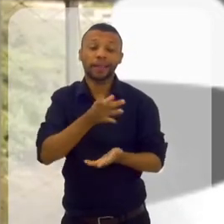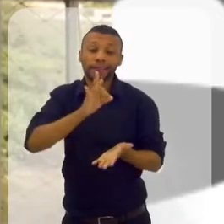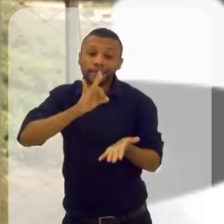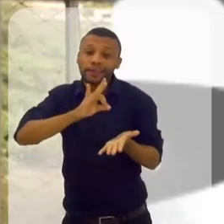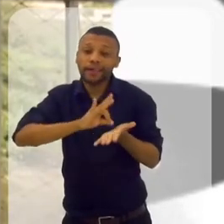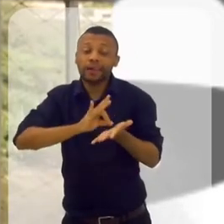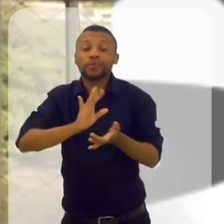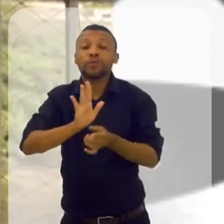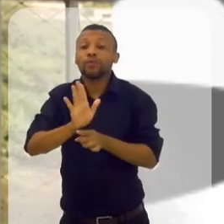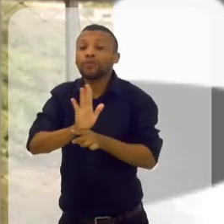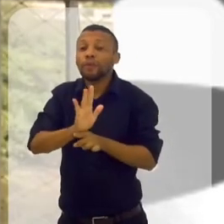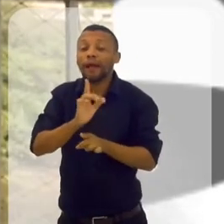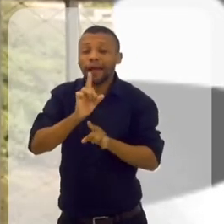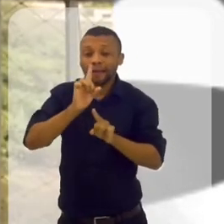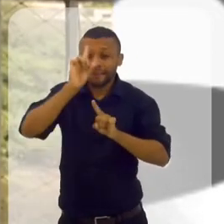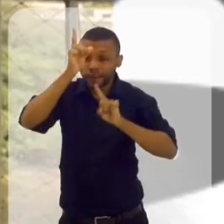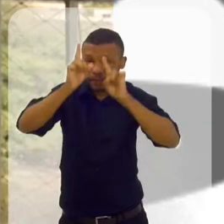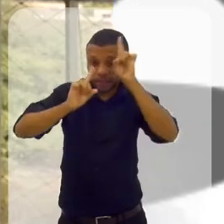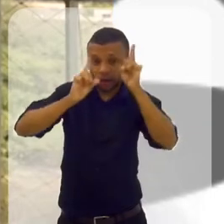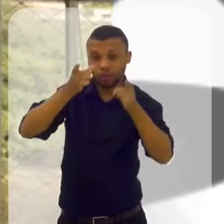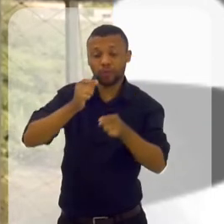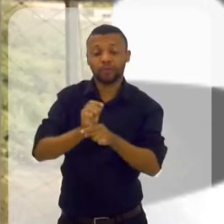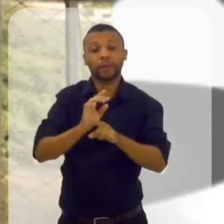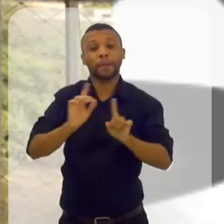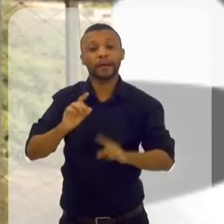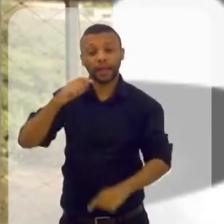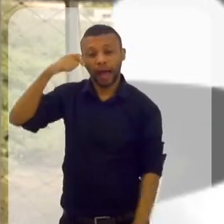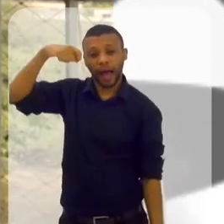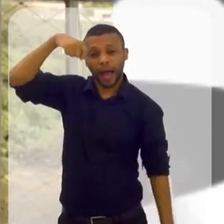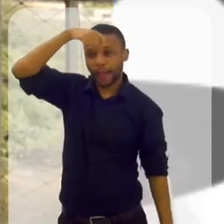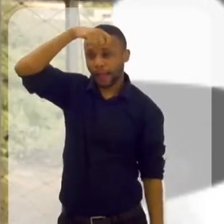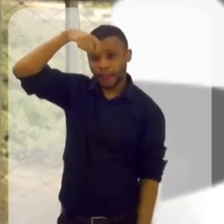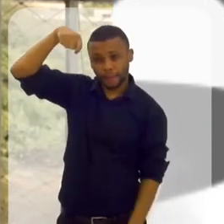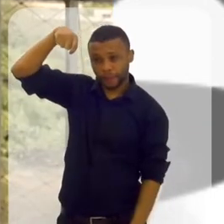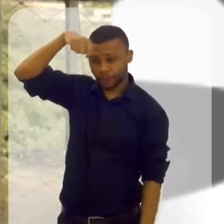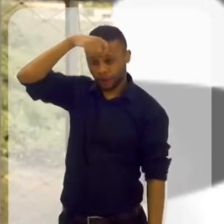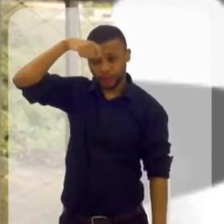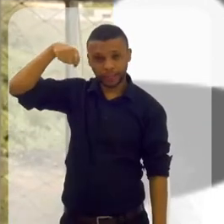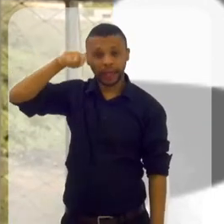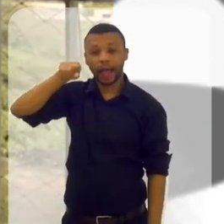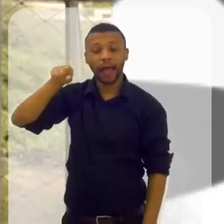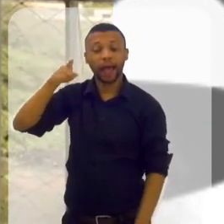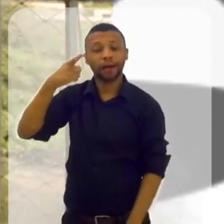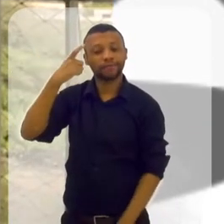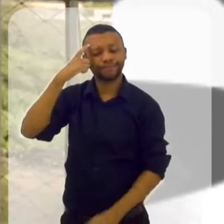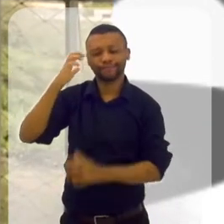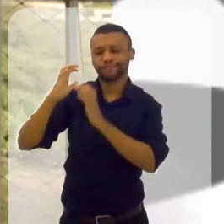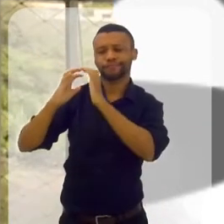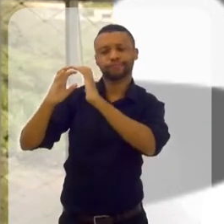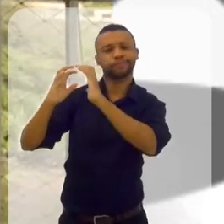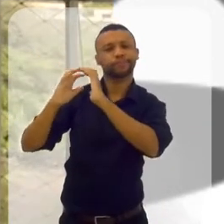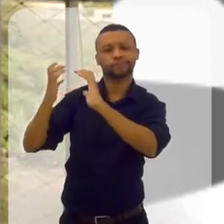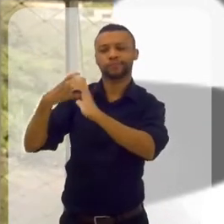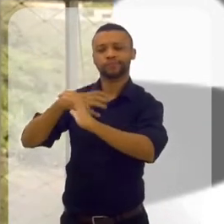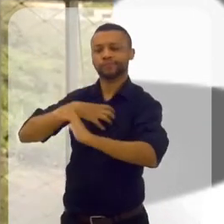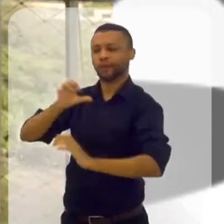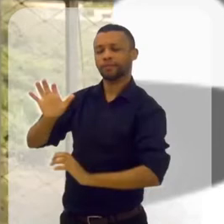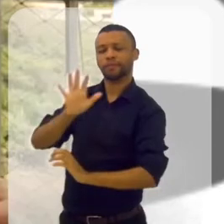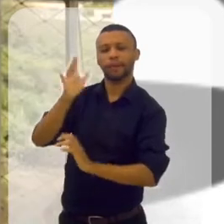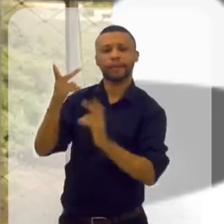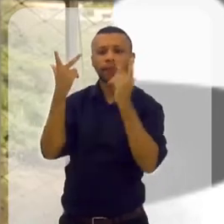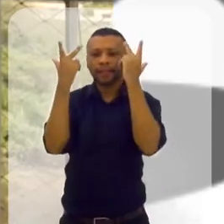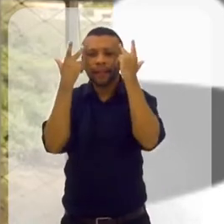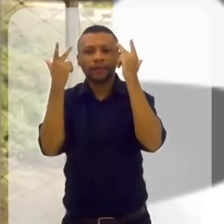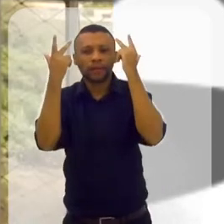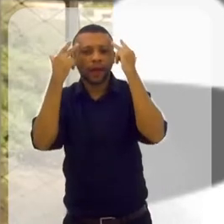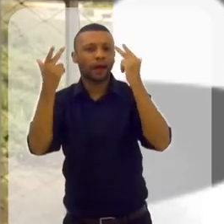ficção, né? A hipnose nada mais é que um estado natural da nossa mente. É que antigamente tinha, da nossa época, né, tinha